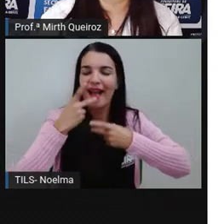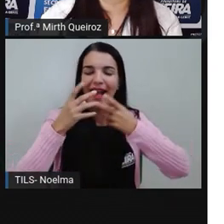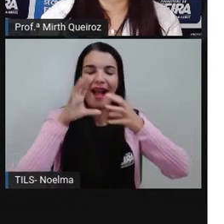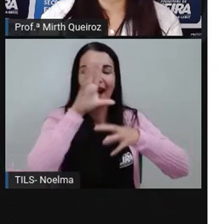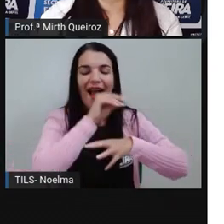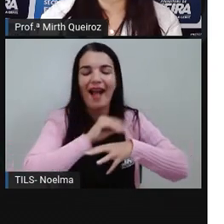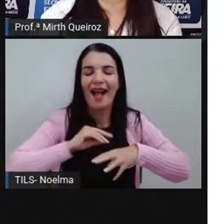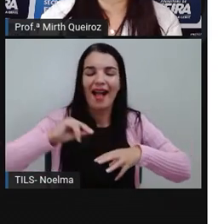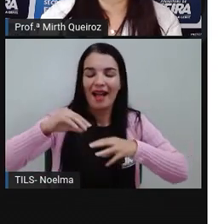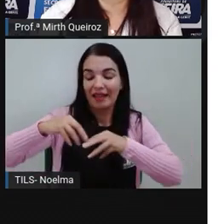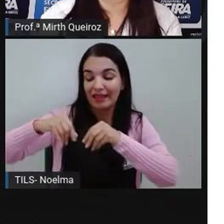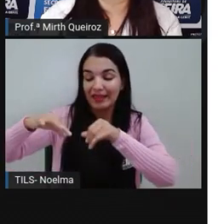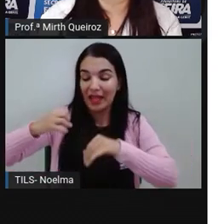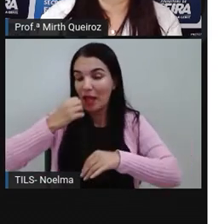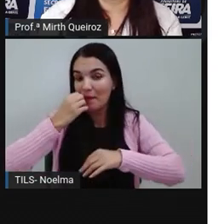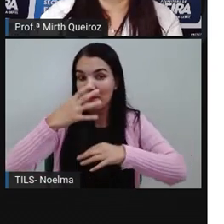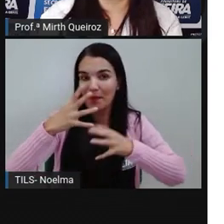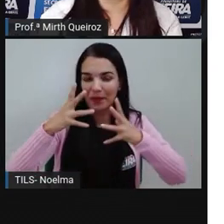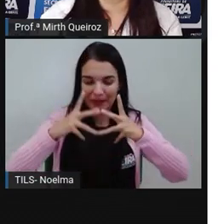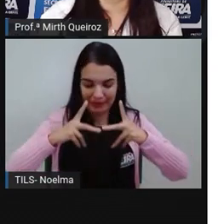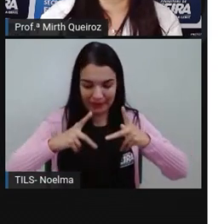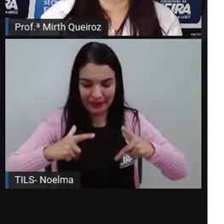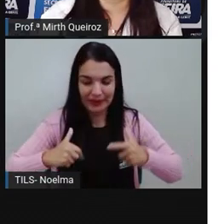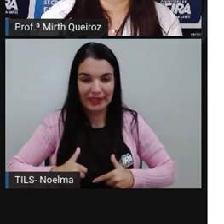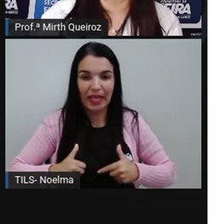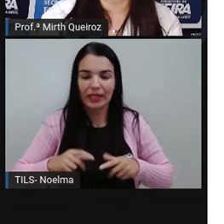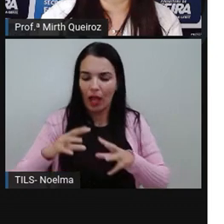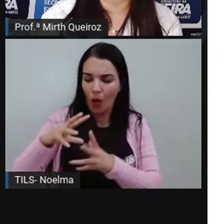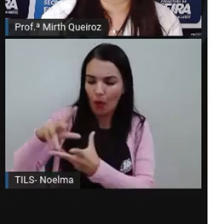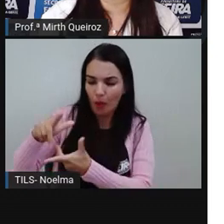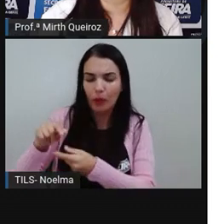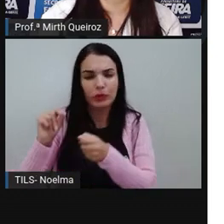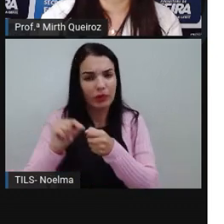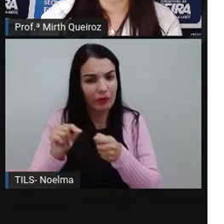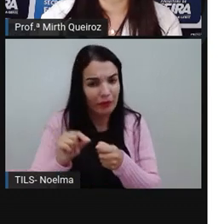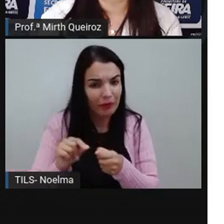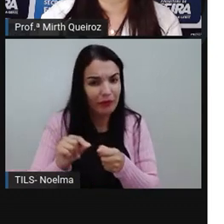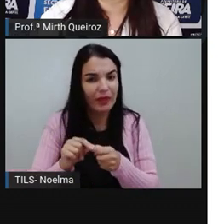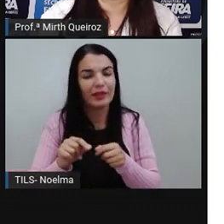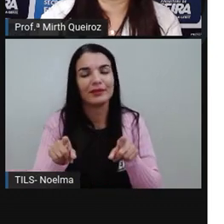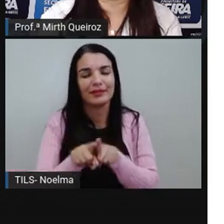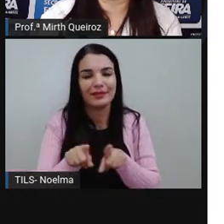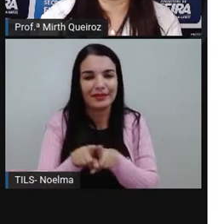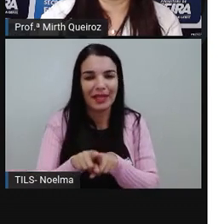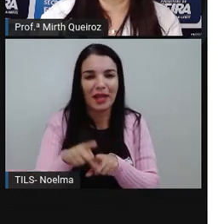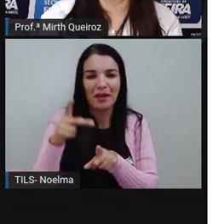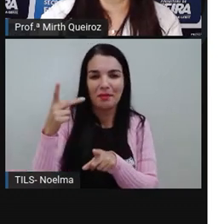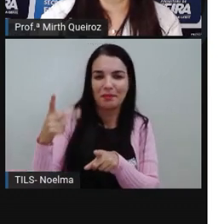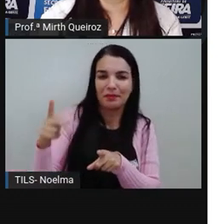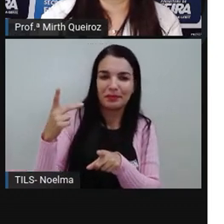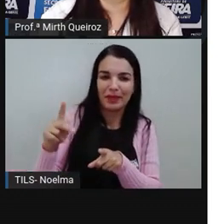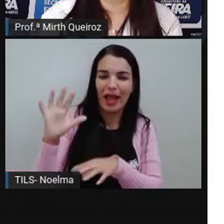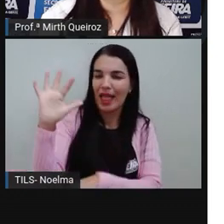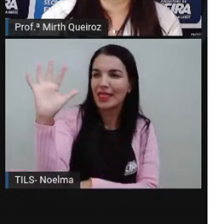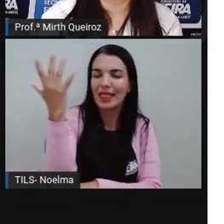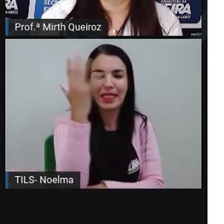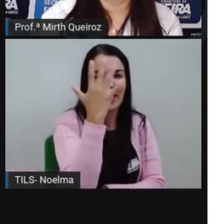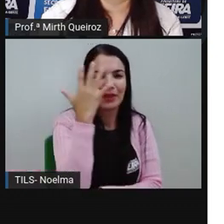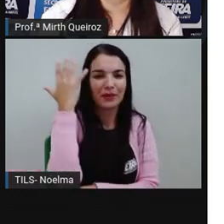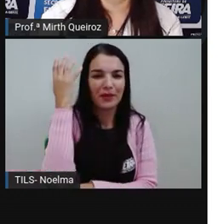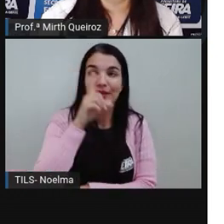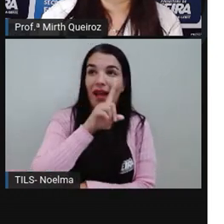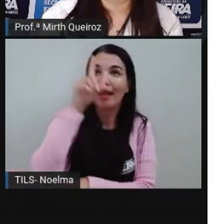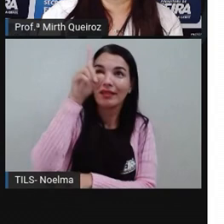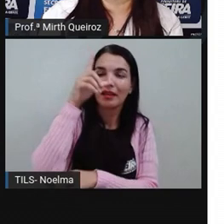e santa com sua poesia. Esse mundo foi feito, diz a santa profecia. E a natureza divina